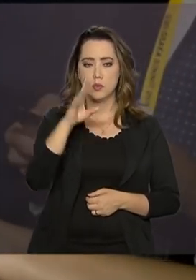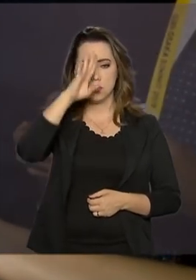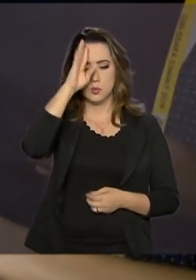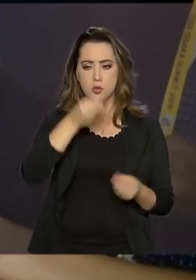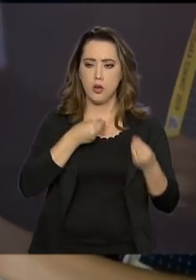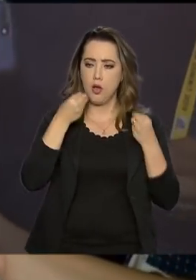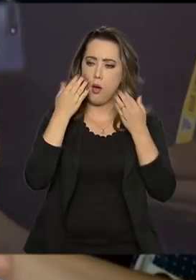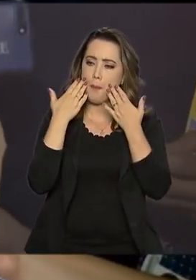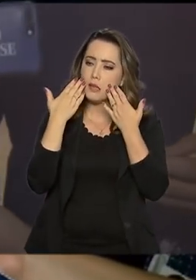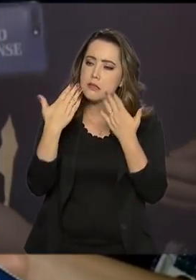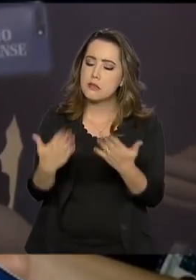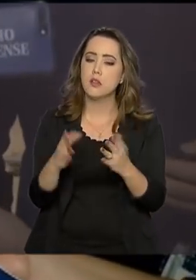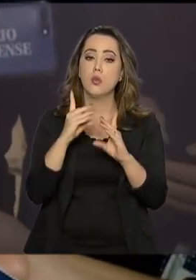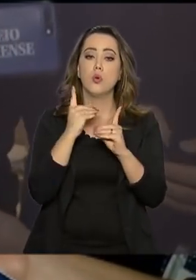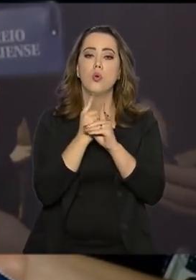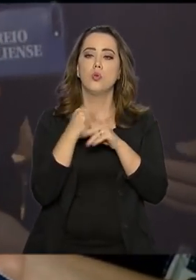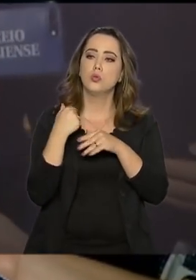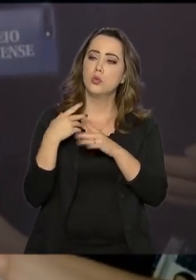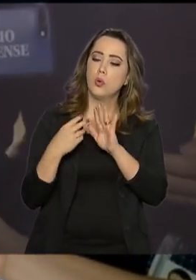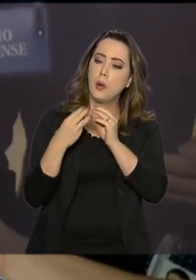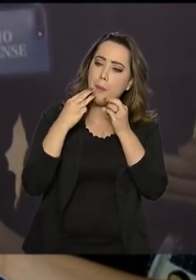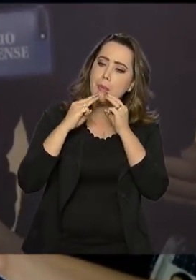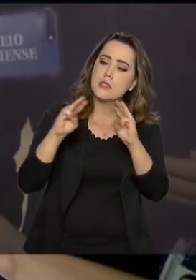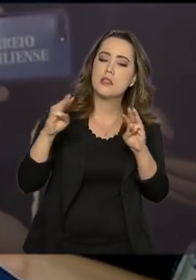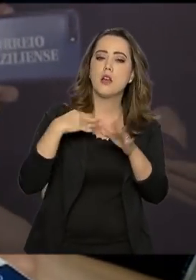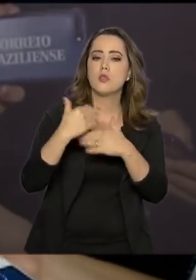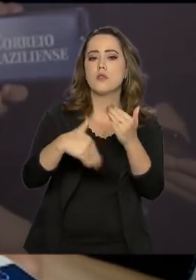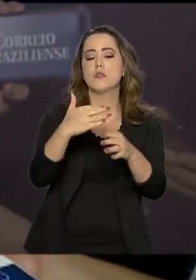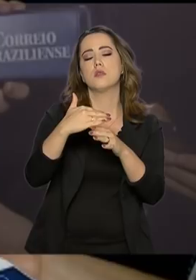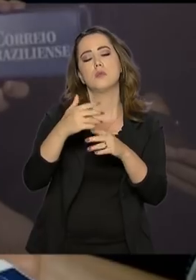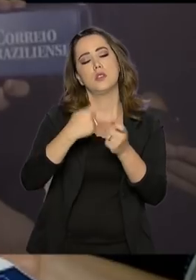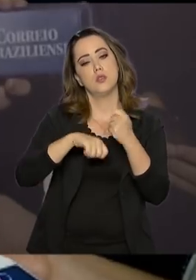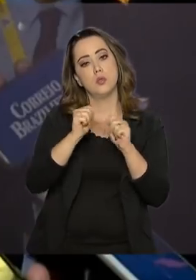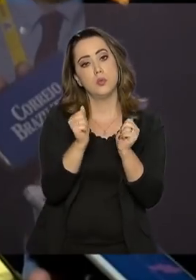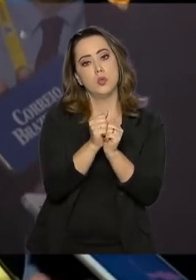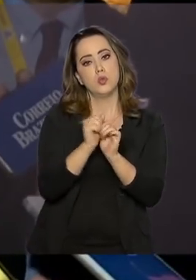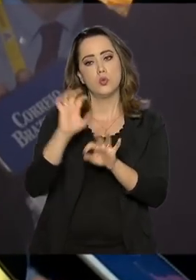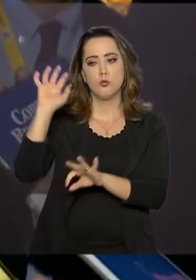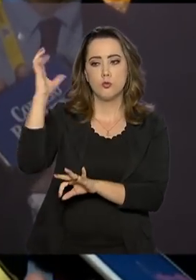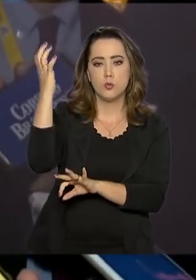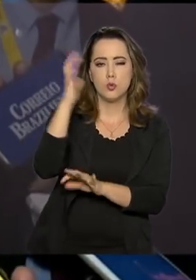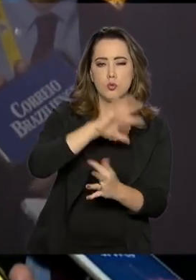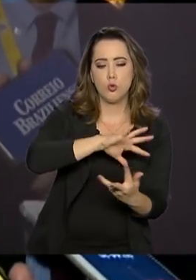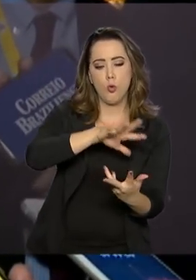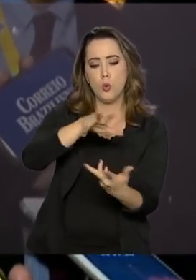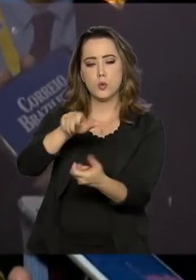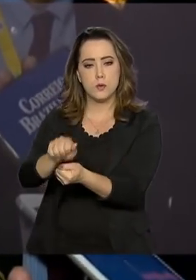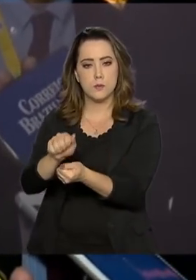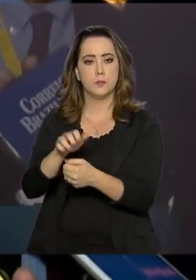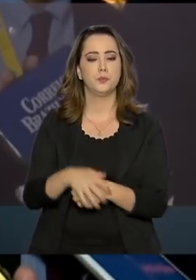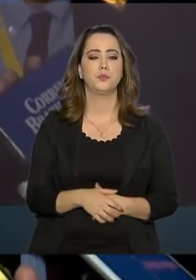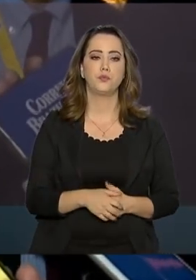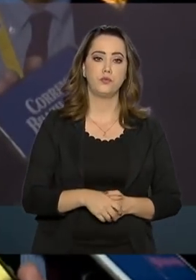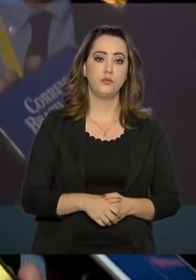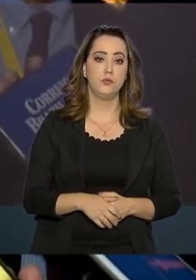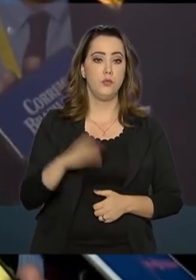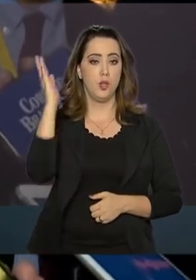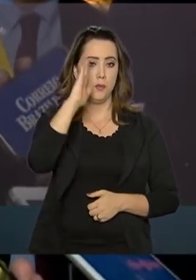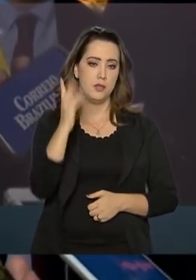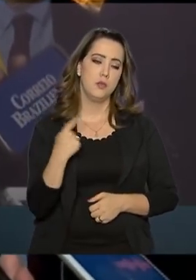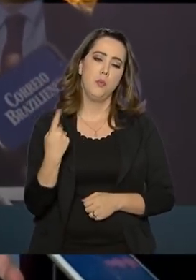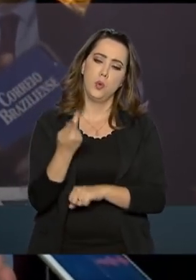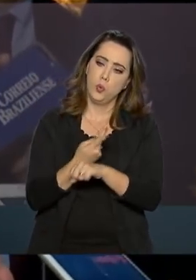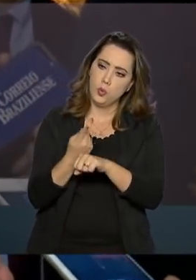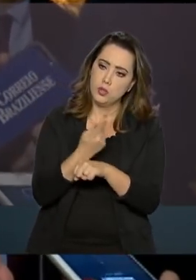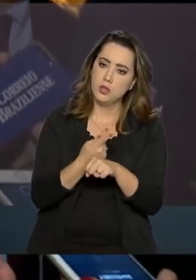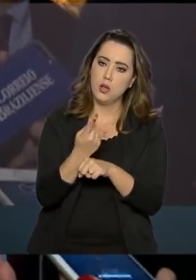mensagem de desenvolvimento econômico com sustentabilidade. O Brasil tem que procurar uma política ambiental que nos interesse,